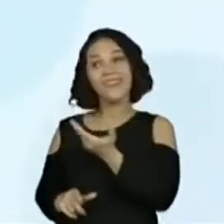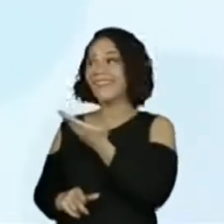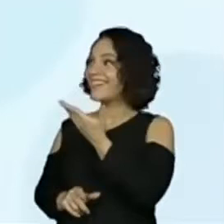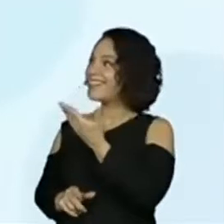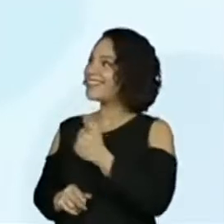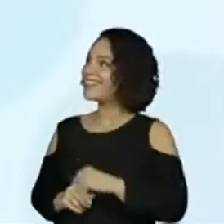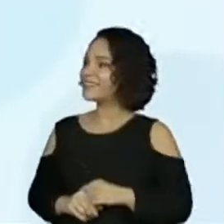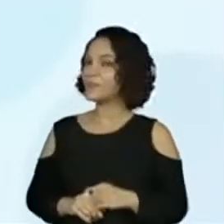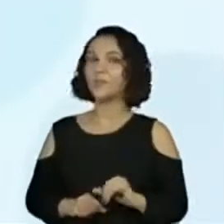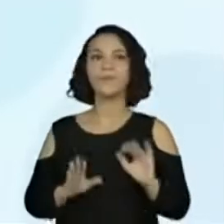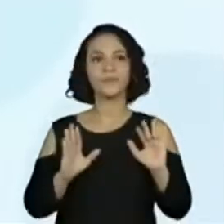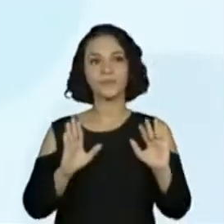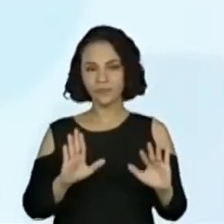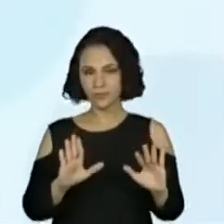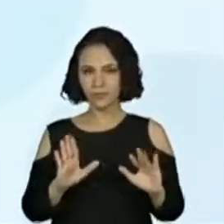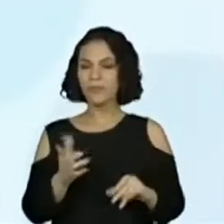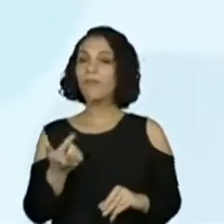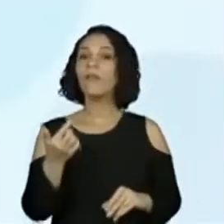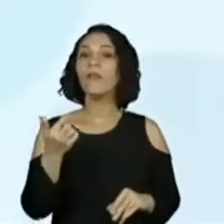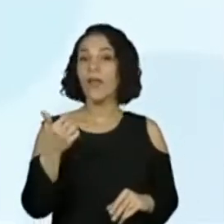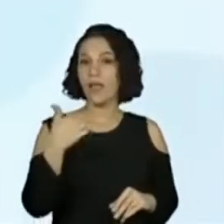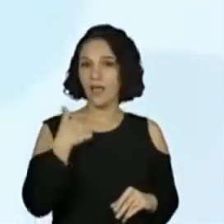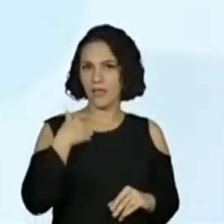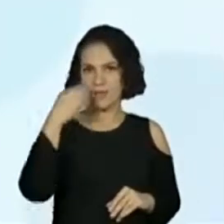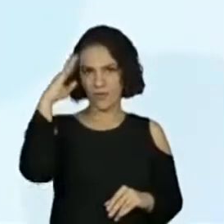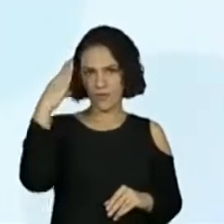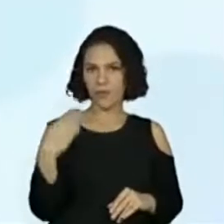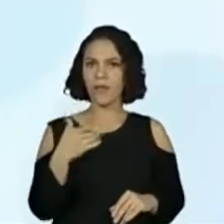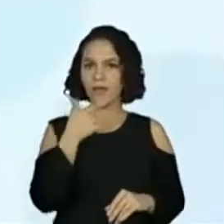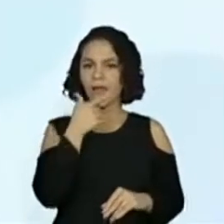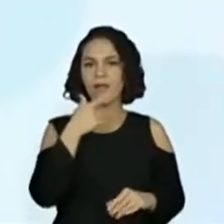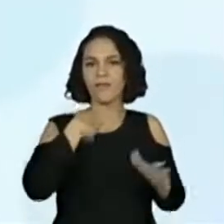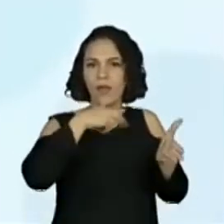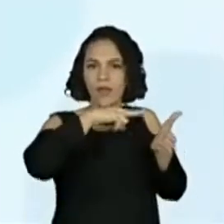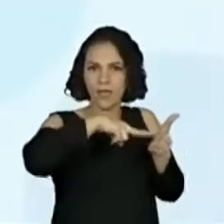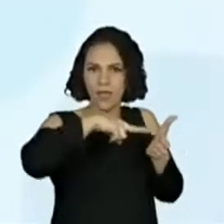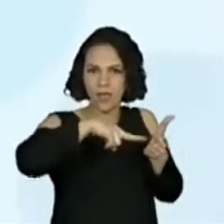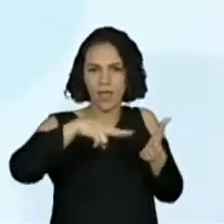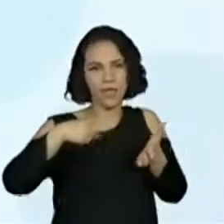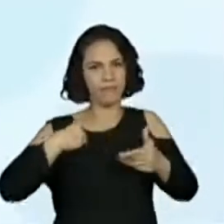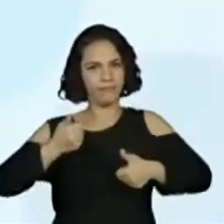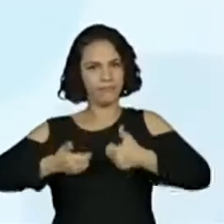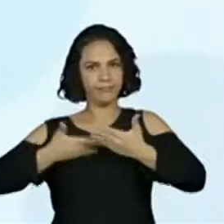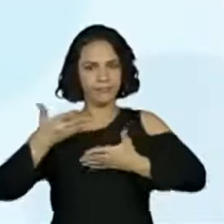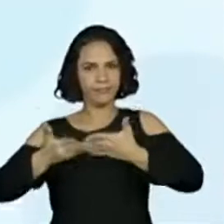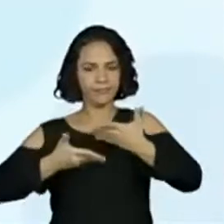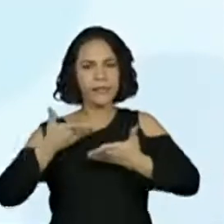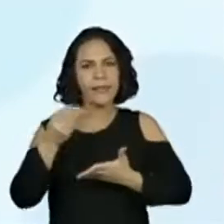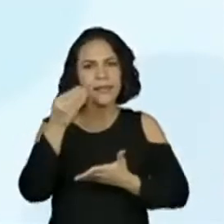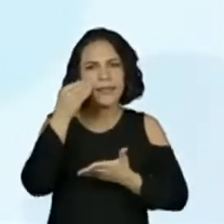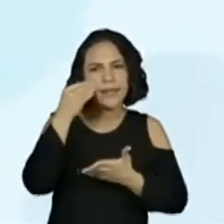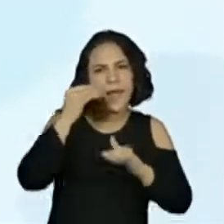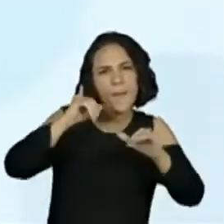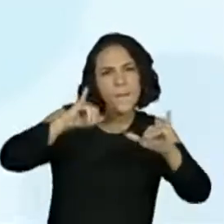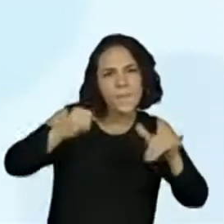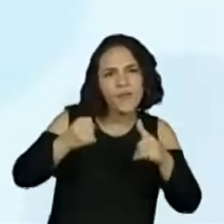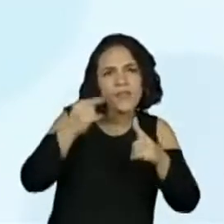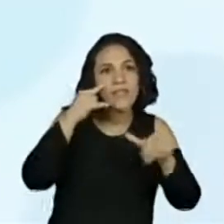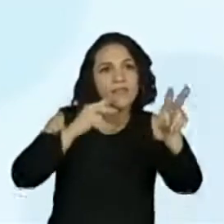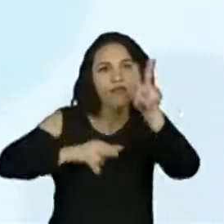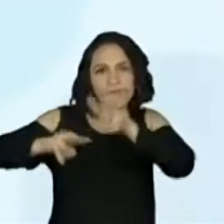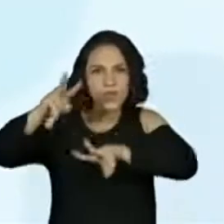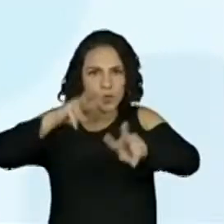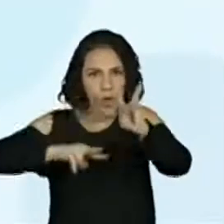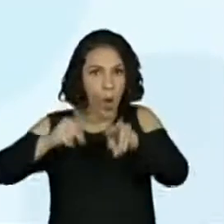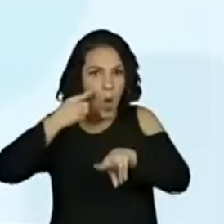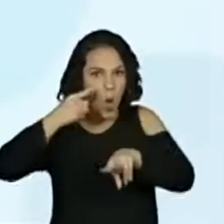A professora Kelly vai ajudar lendo os quadrinhos para vocês, tá bom? Tentem aí pegar o máximo dos recursos gráficos e